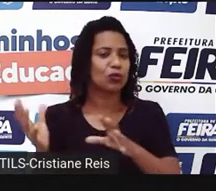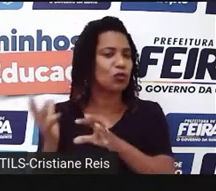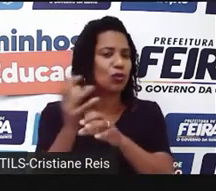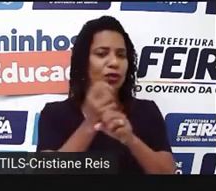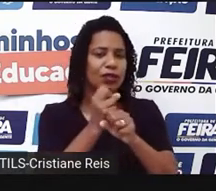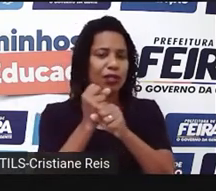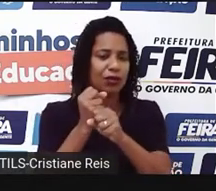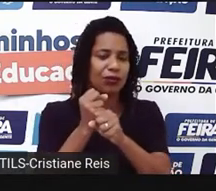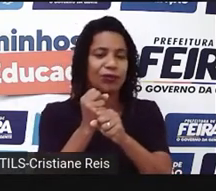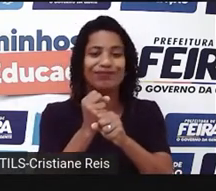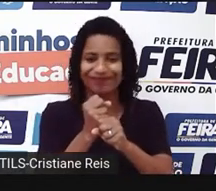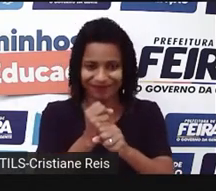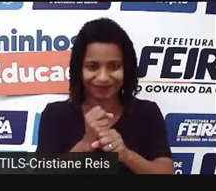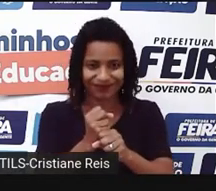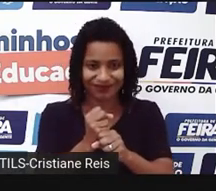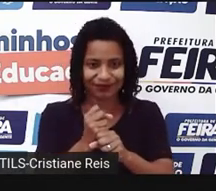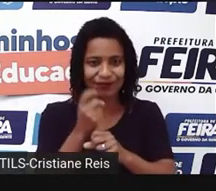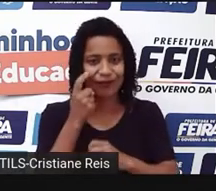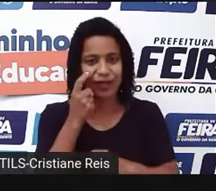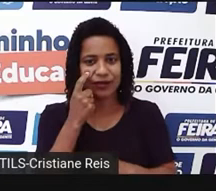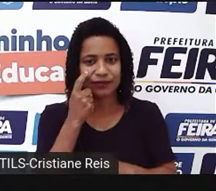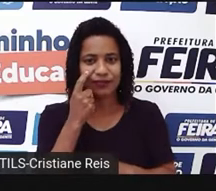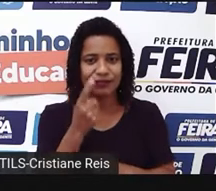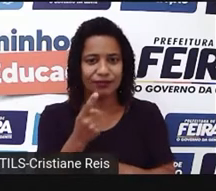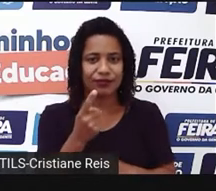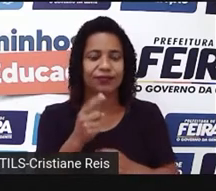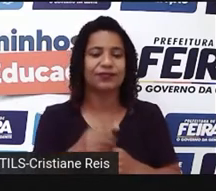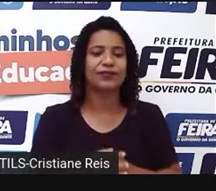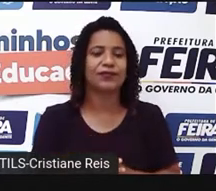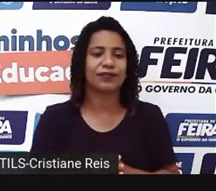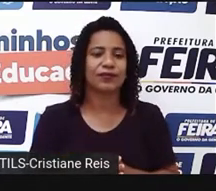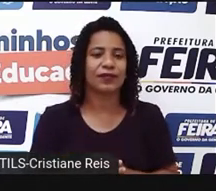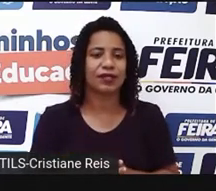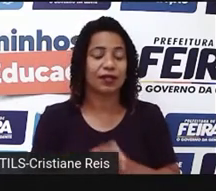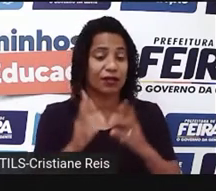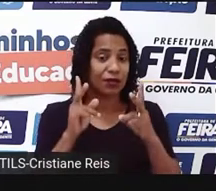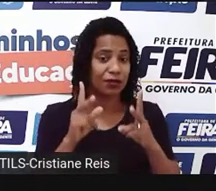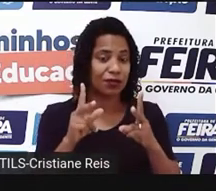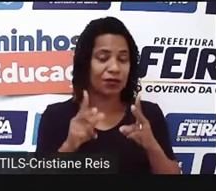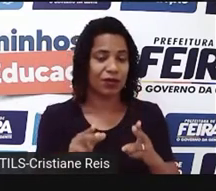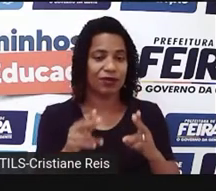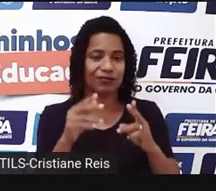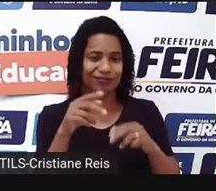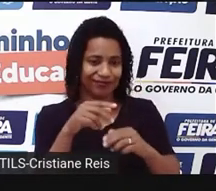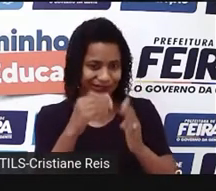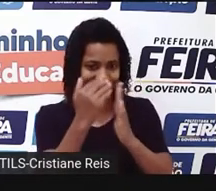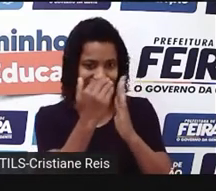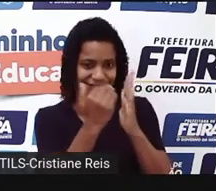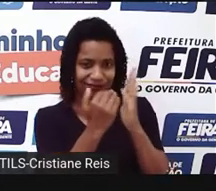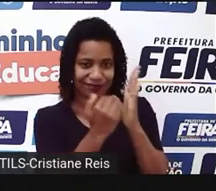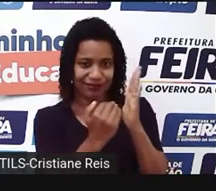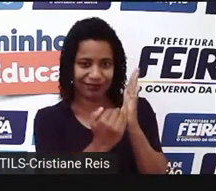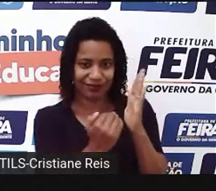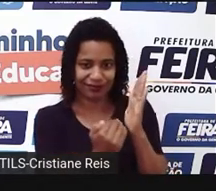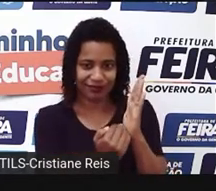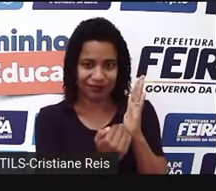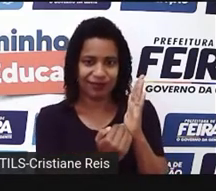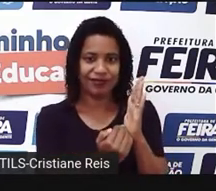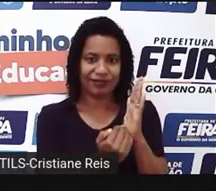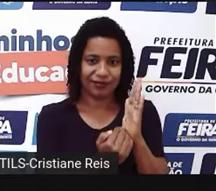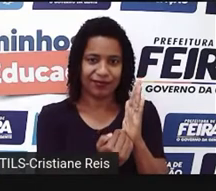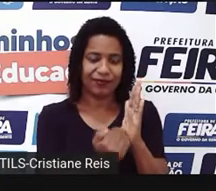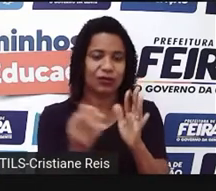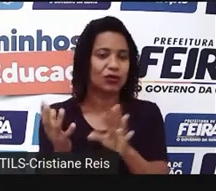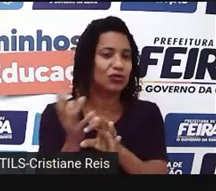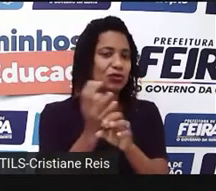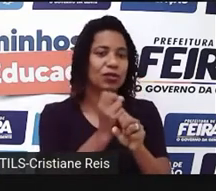nós já conhecemos porque a organização é igual, como aqui em nosso país. Check it out total, que seria o